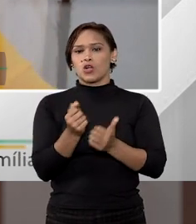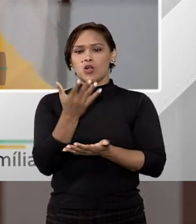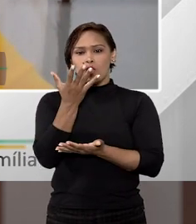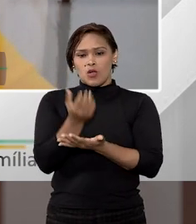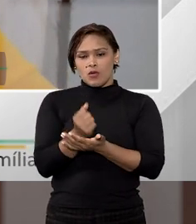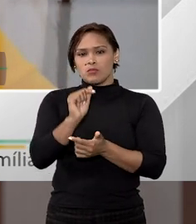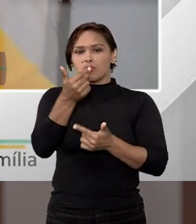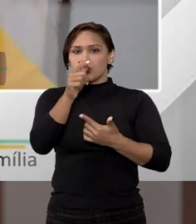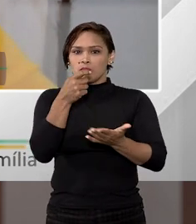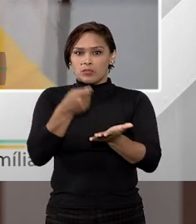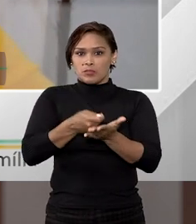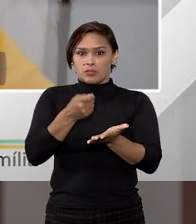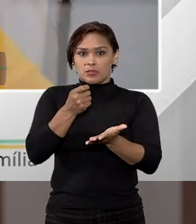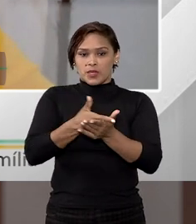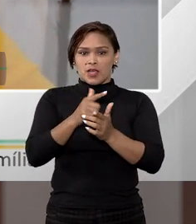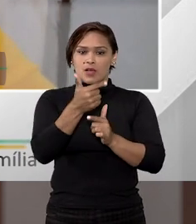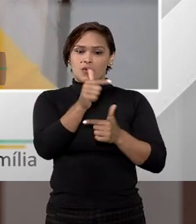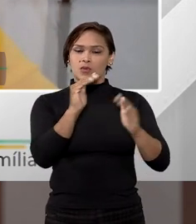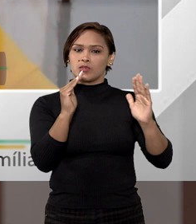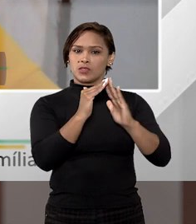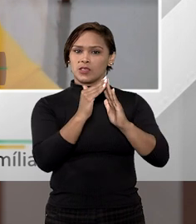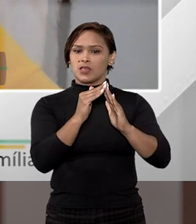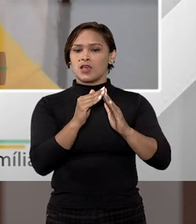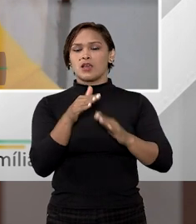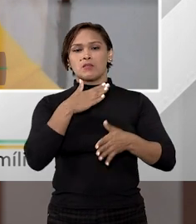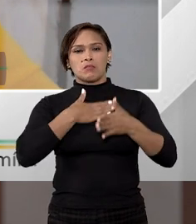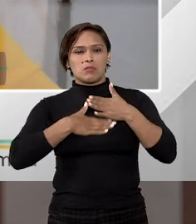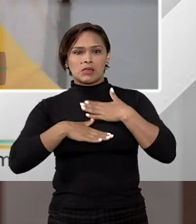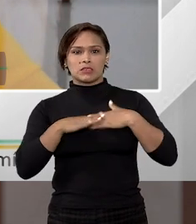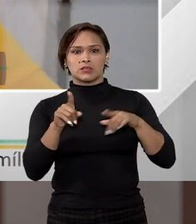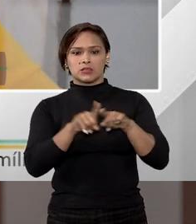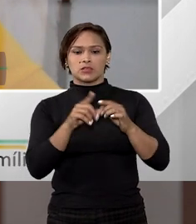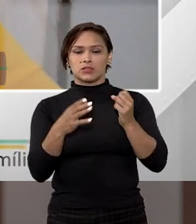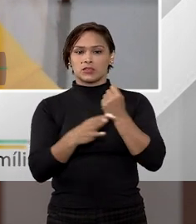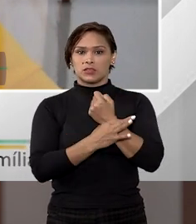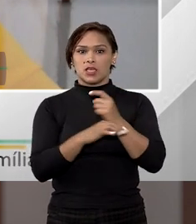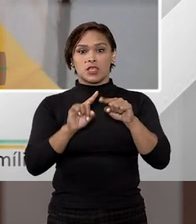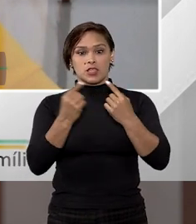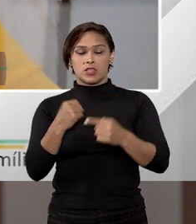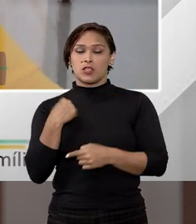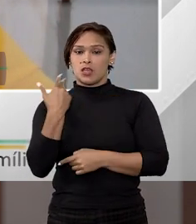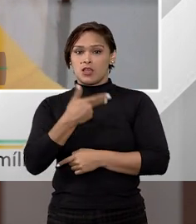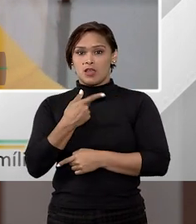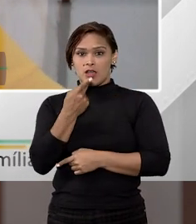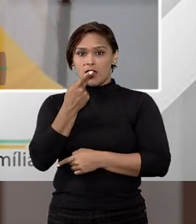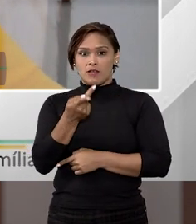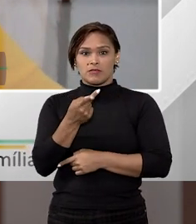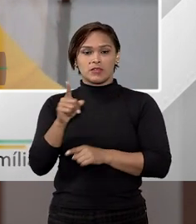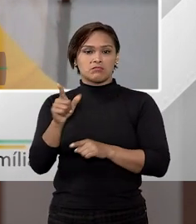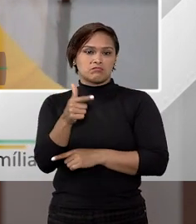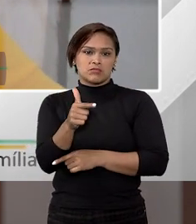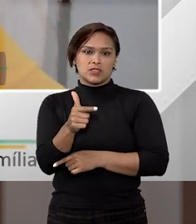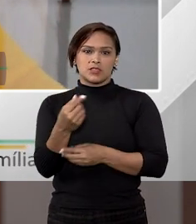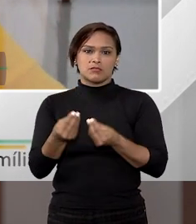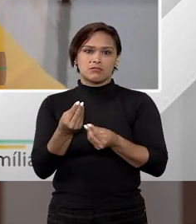adquirir um outro bem no seu lugar para satisfazer essa garantia. Claro, aqui nós falamos que não há